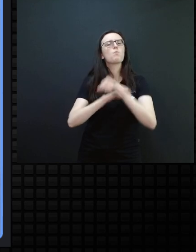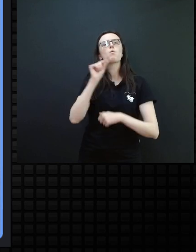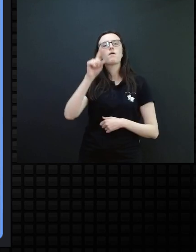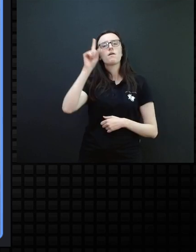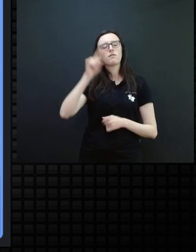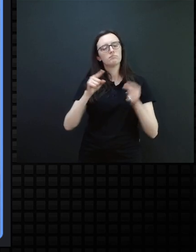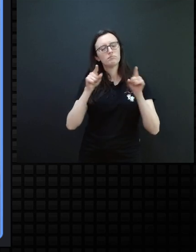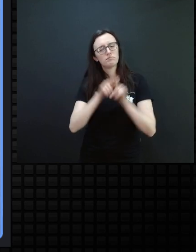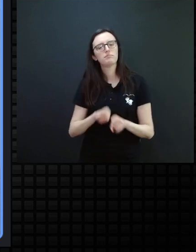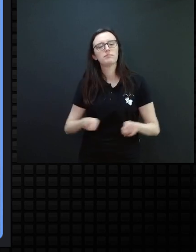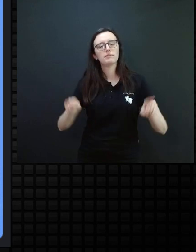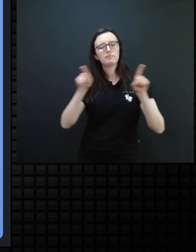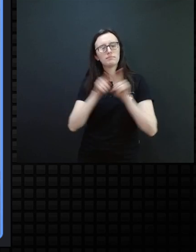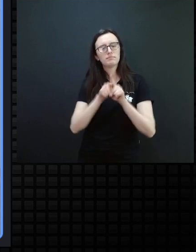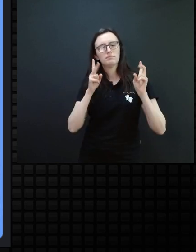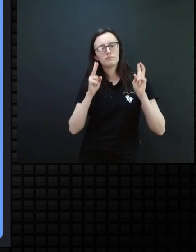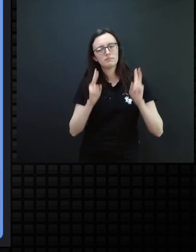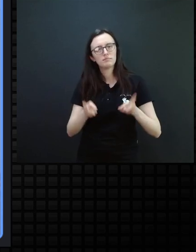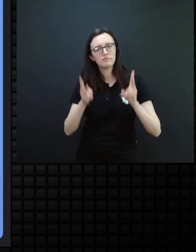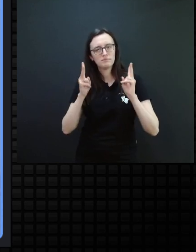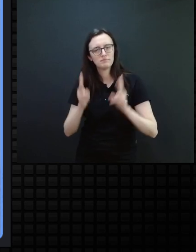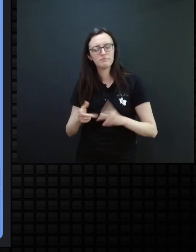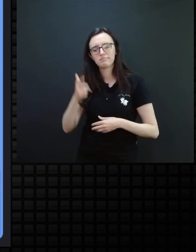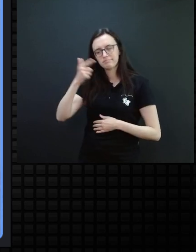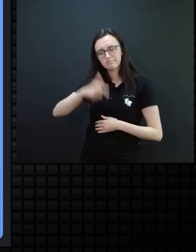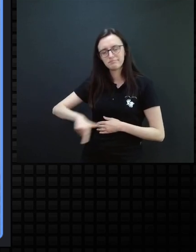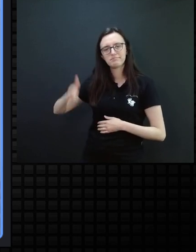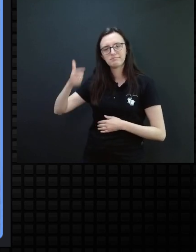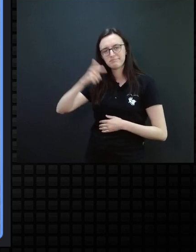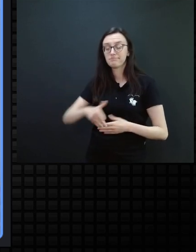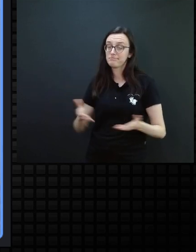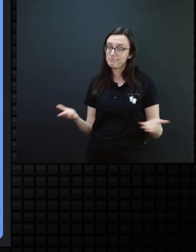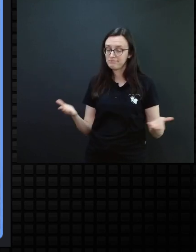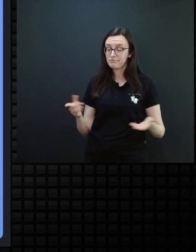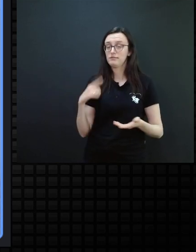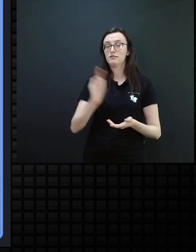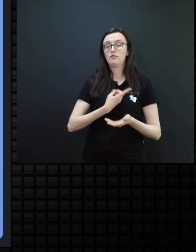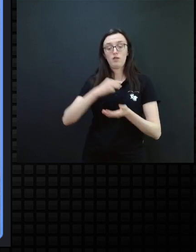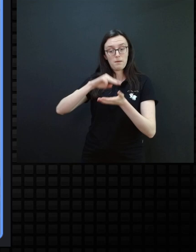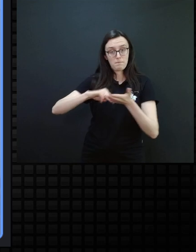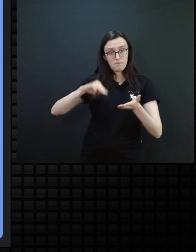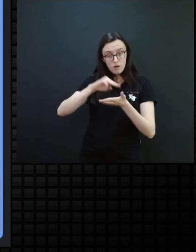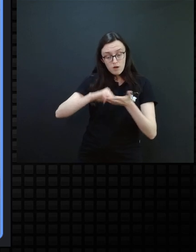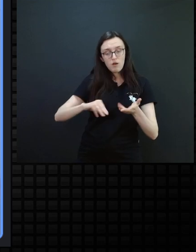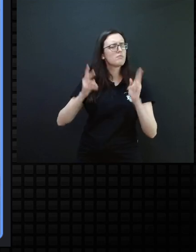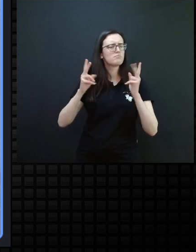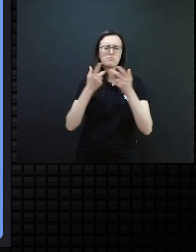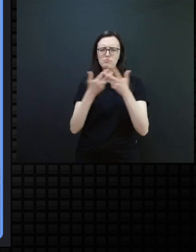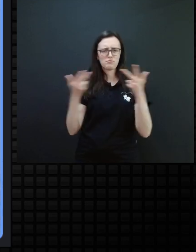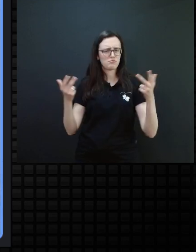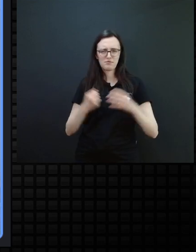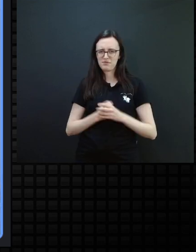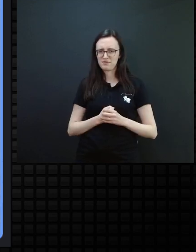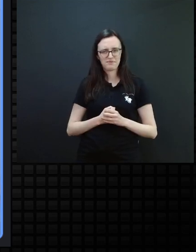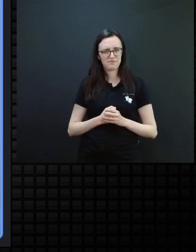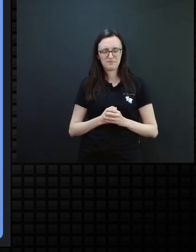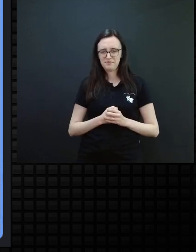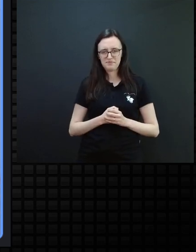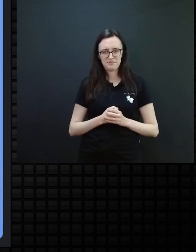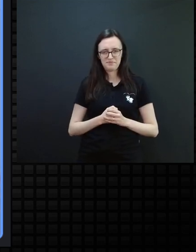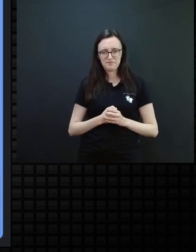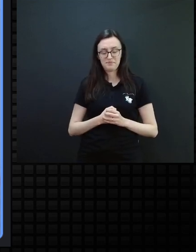consistência, né? É o fazer sempre. Então, na nossa metodologia, a mesma coisa. E